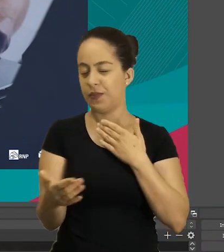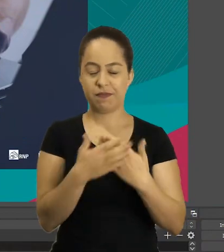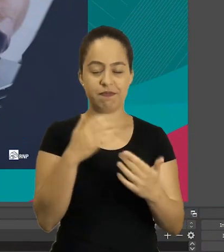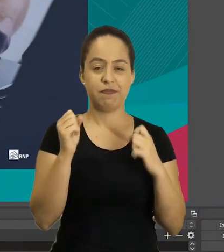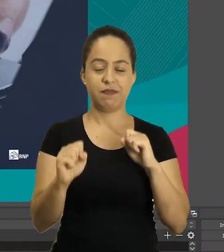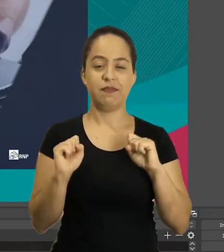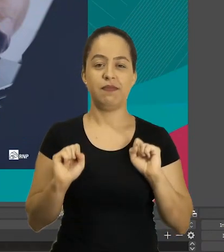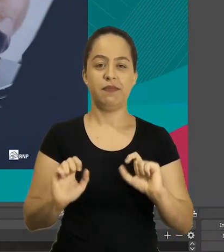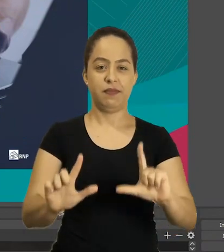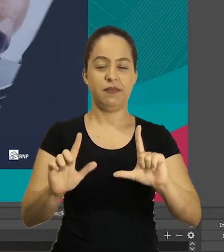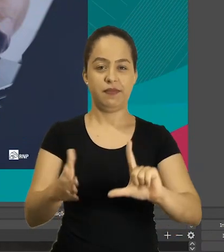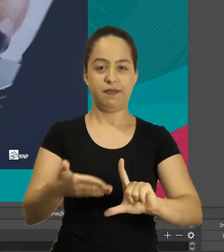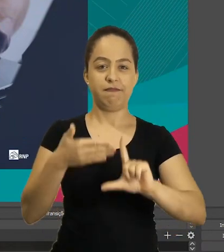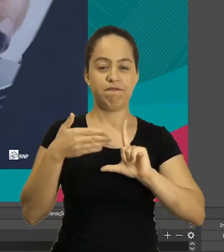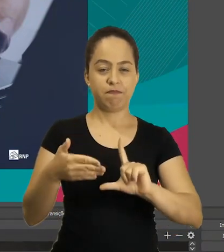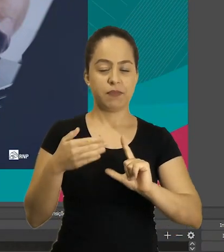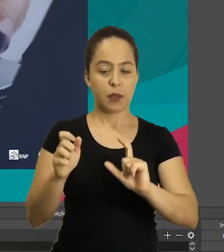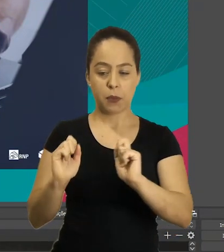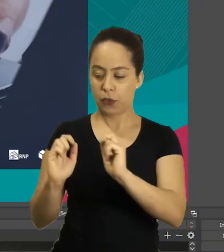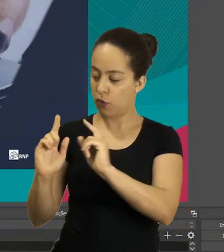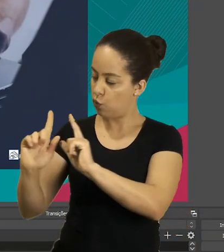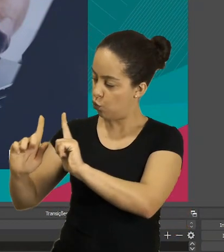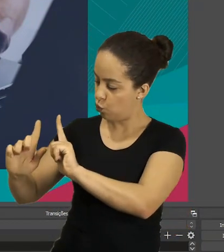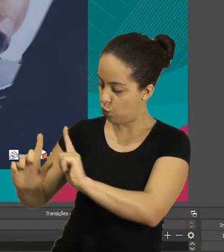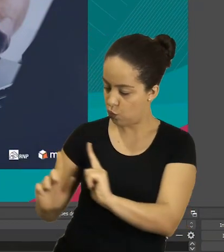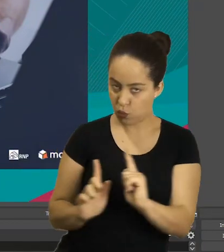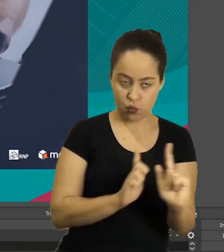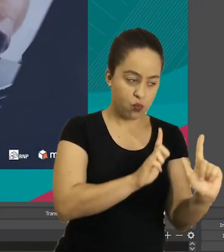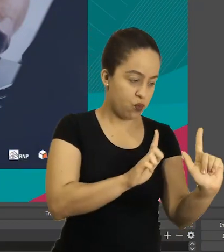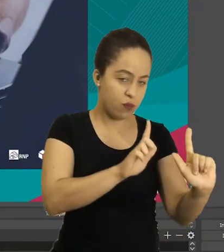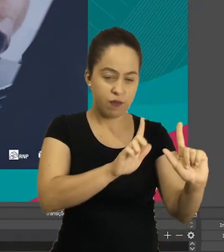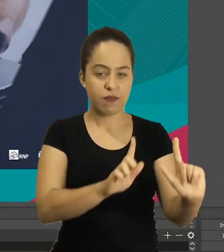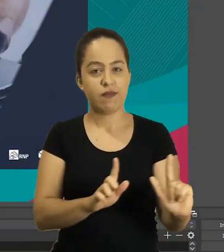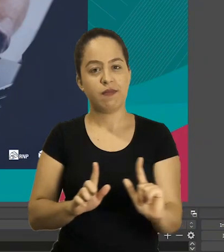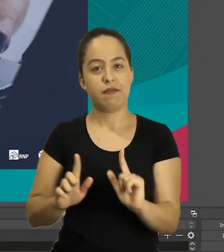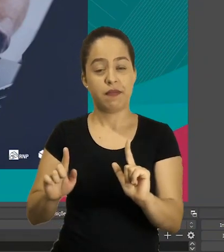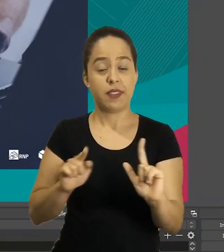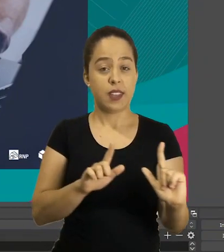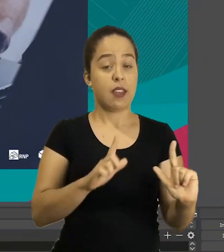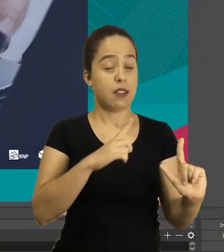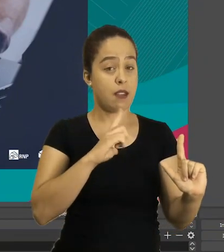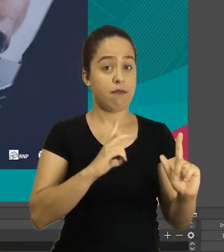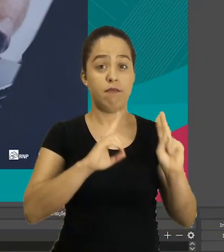quiser aqui na na transmissão posso colocar nesse cantinho aqui